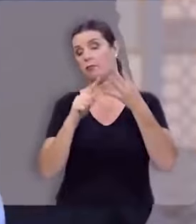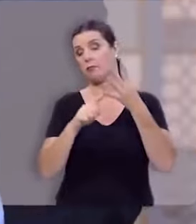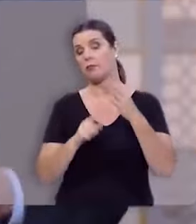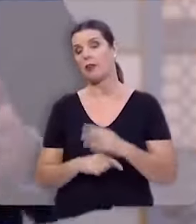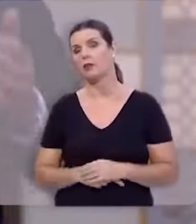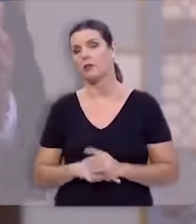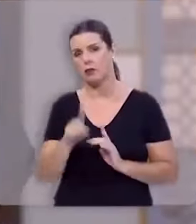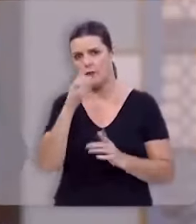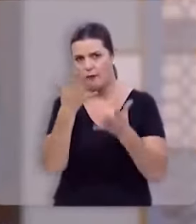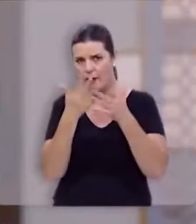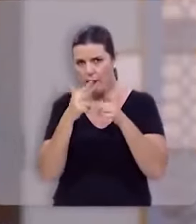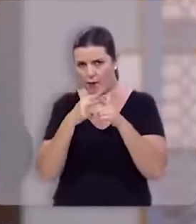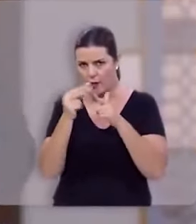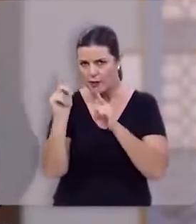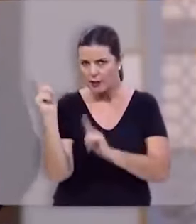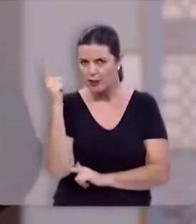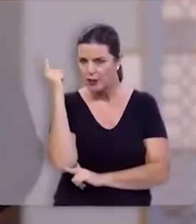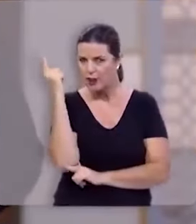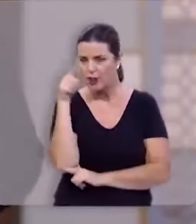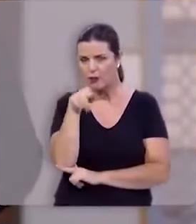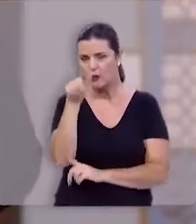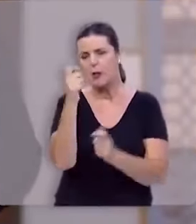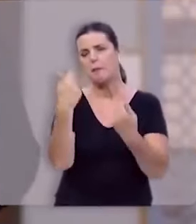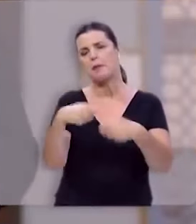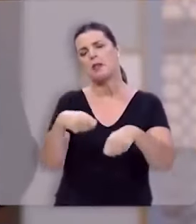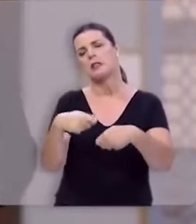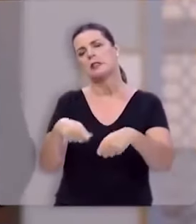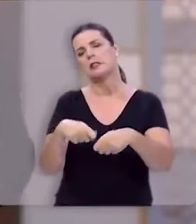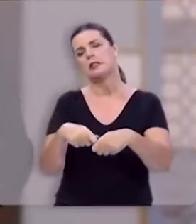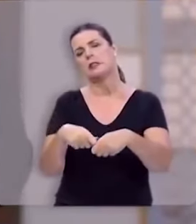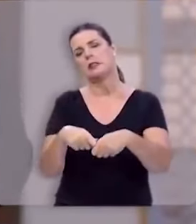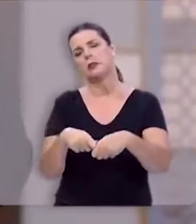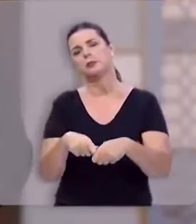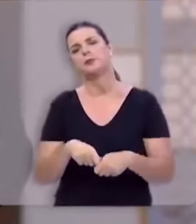se você quer vencer os seus gigantes você precisa